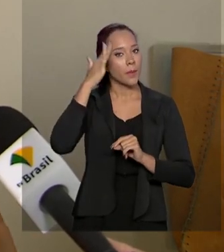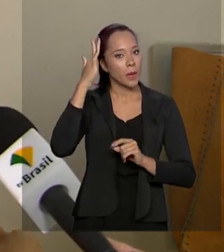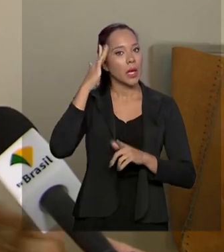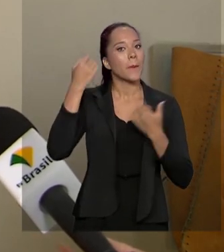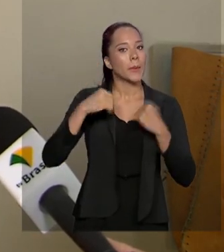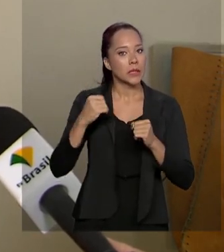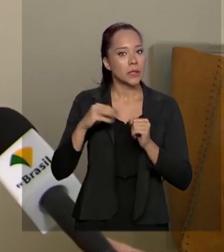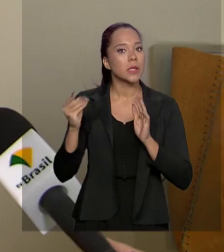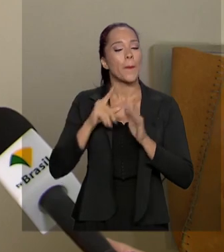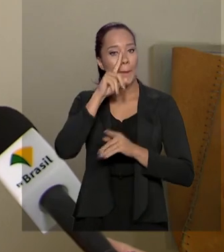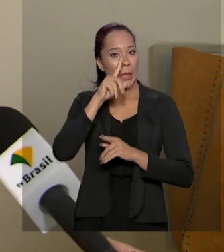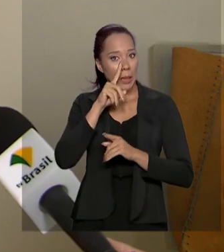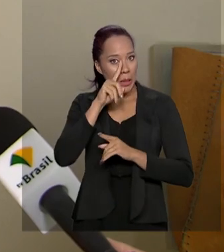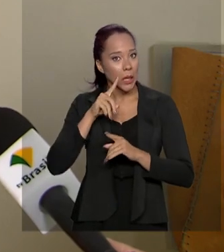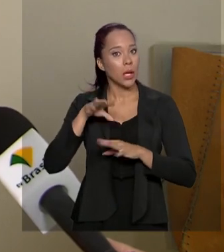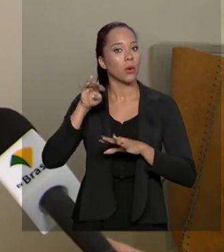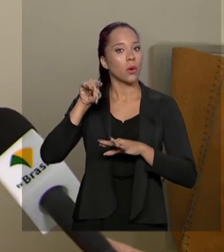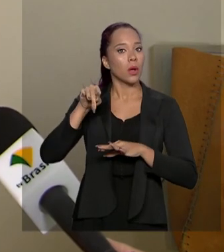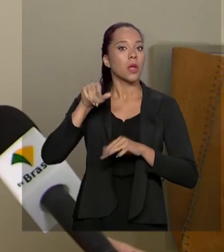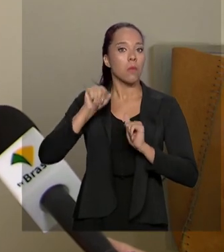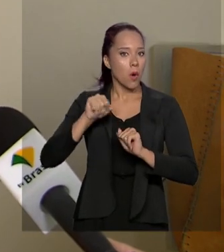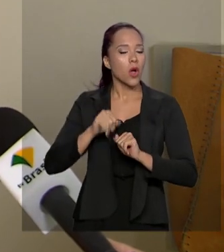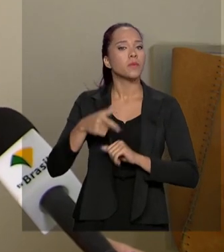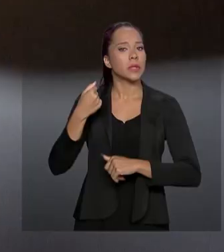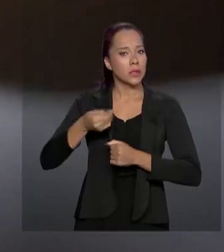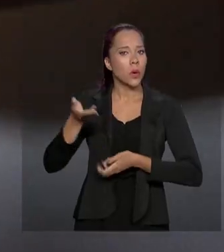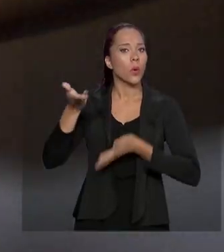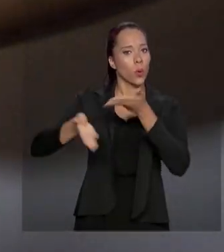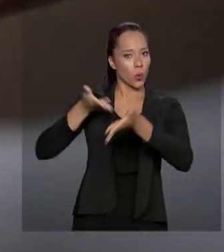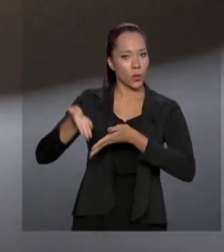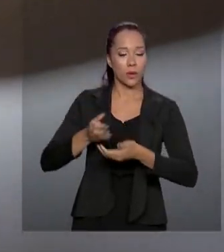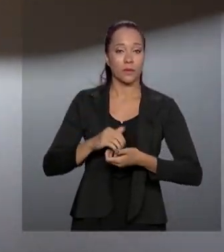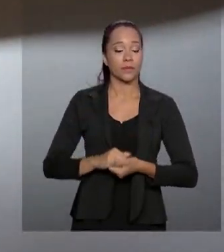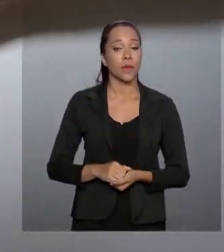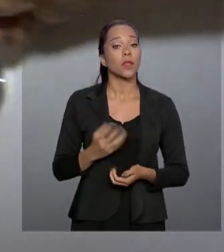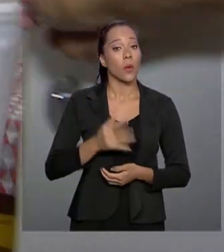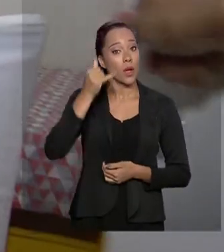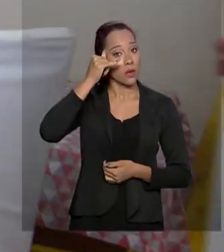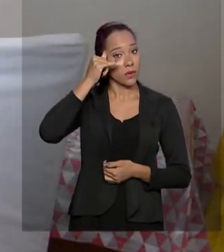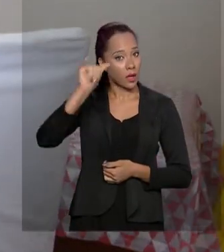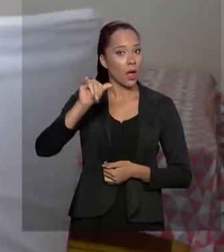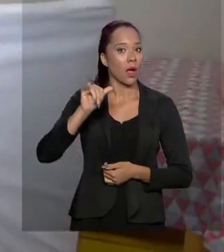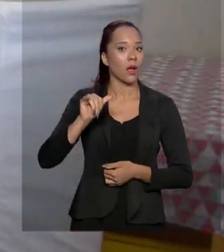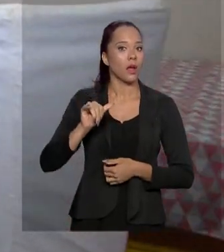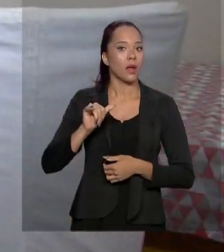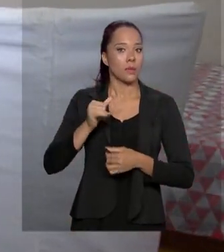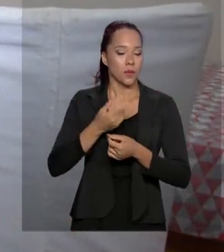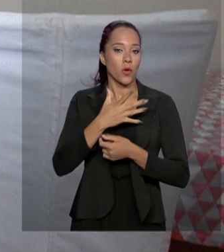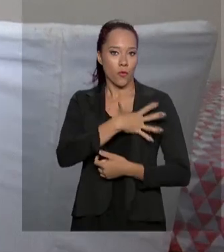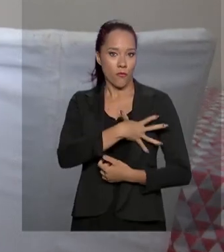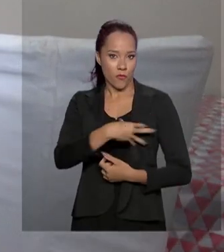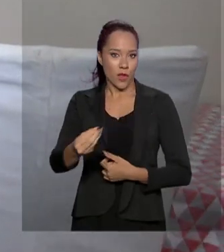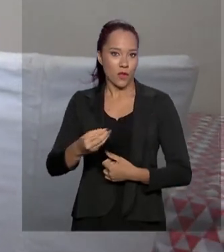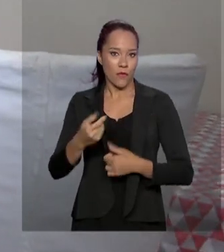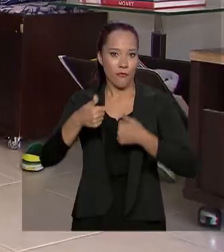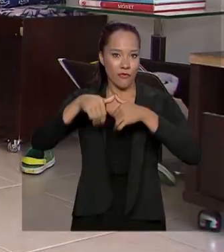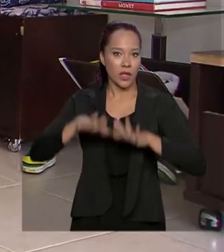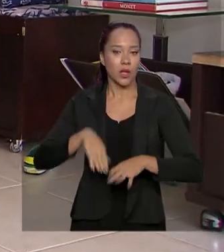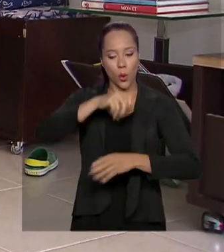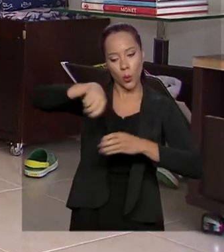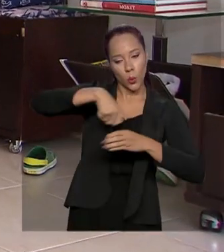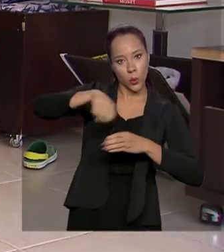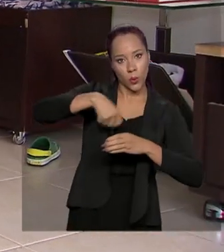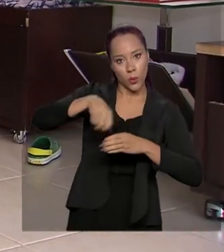colocando em risco e que ele precisa se cuidar também. A precaução de Kátia para evitar que os filhos fiquem na cozinha